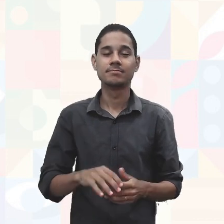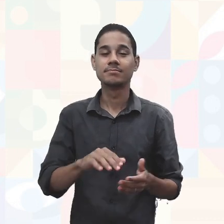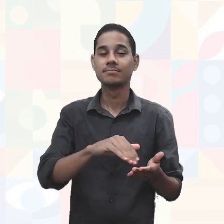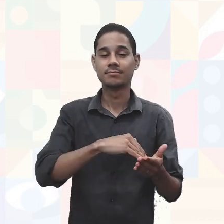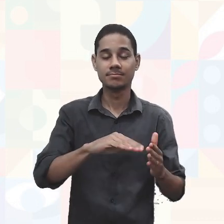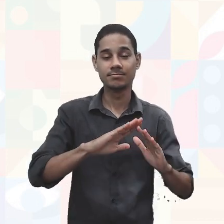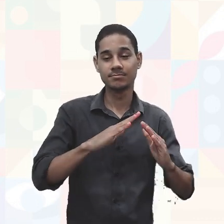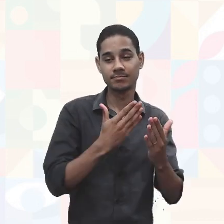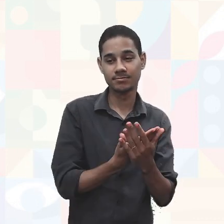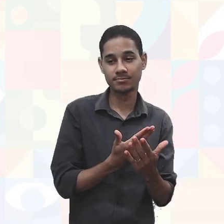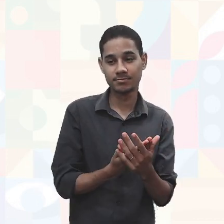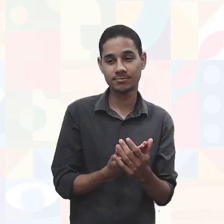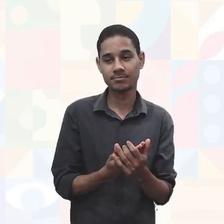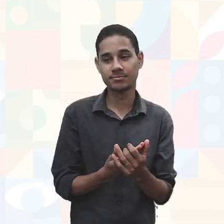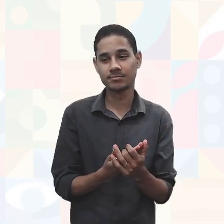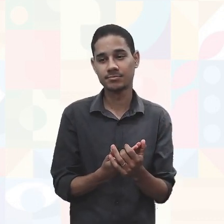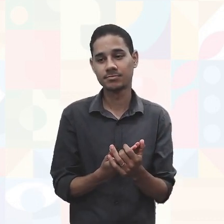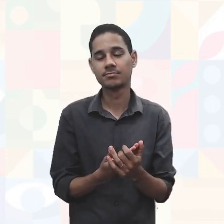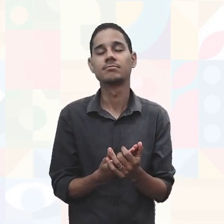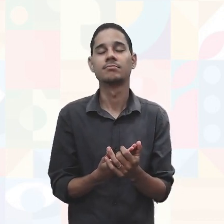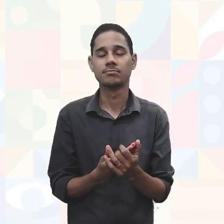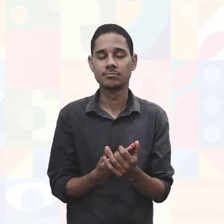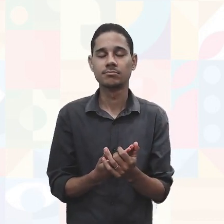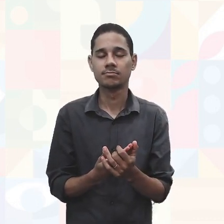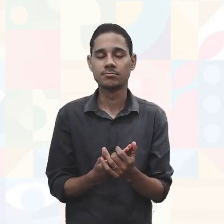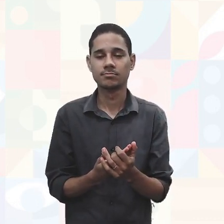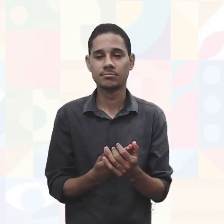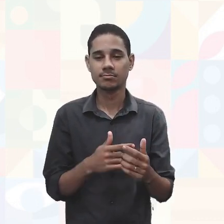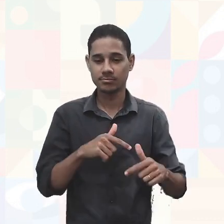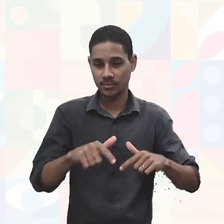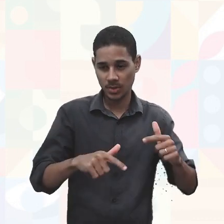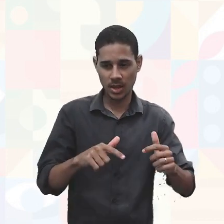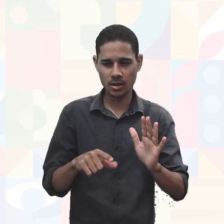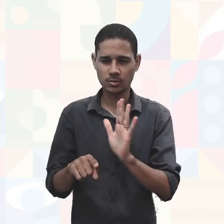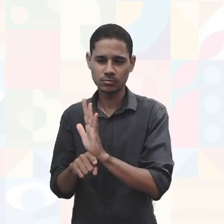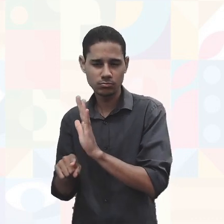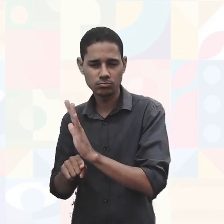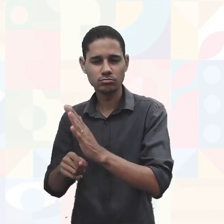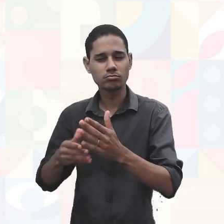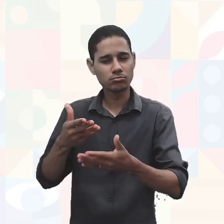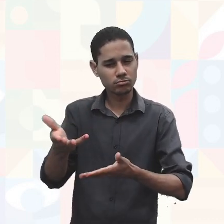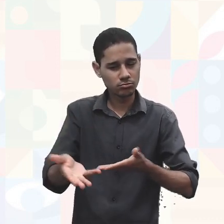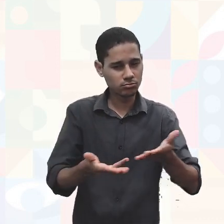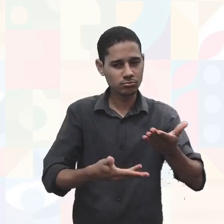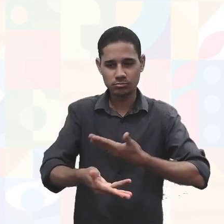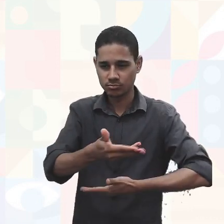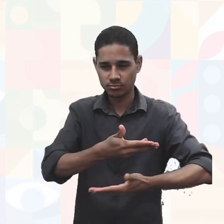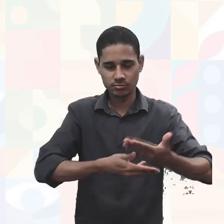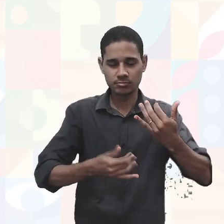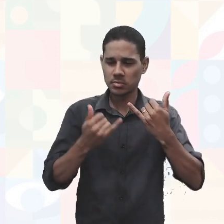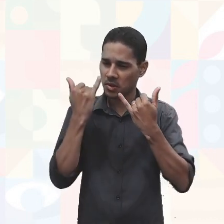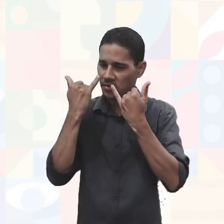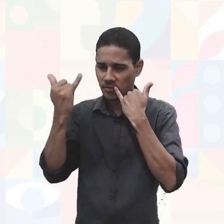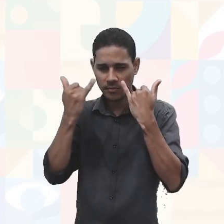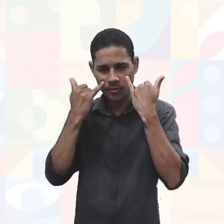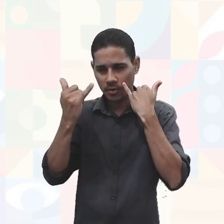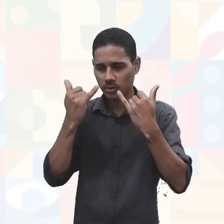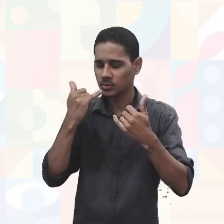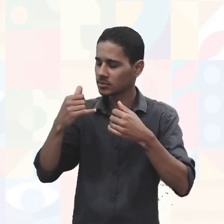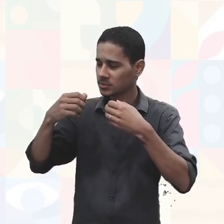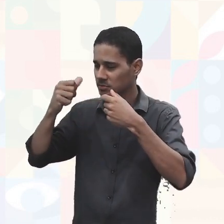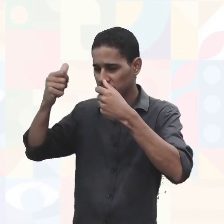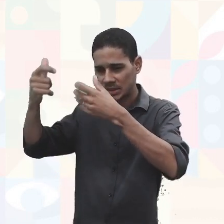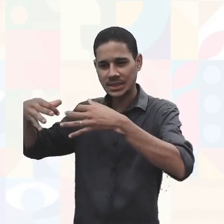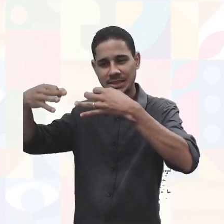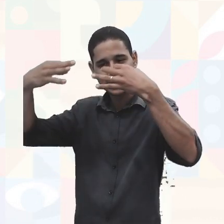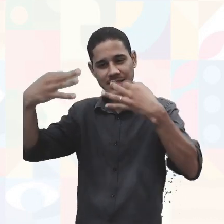trabalhando nessa linha de colaboração, dando informações corretas,